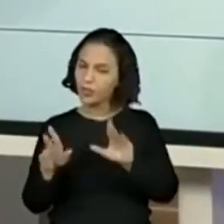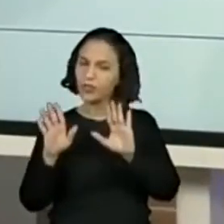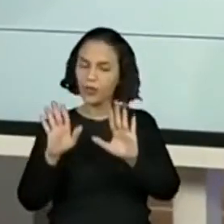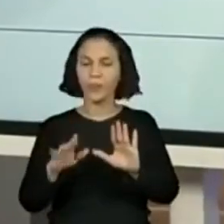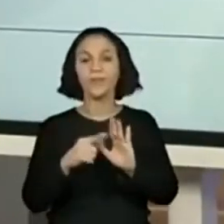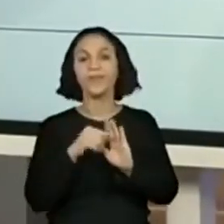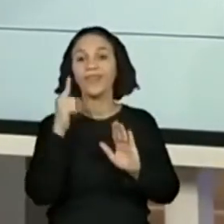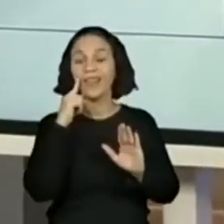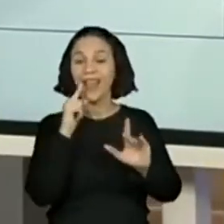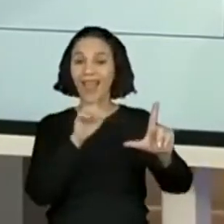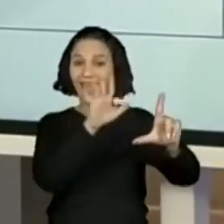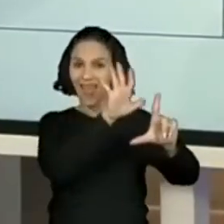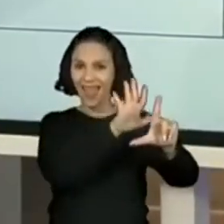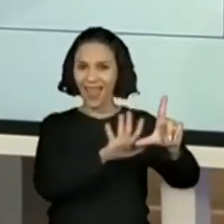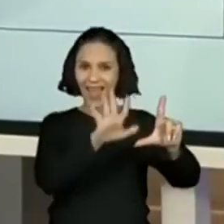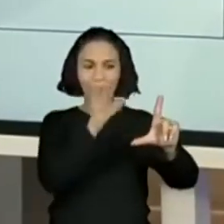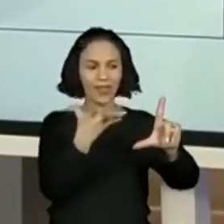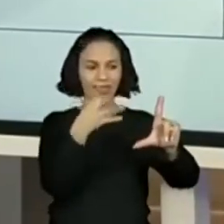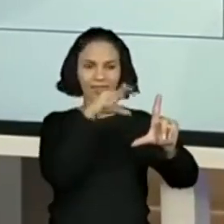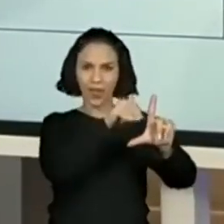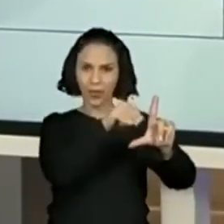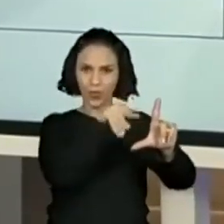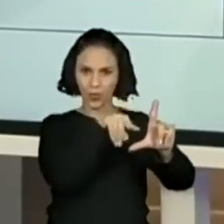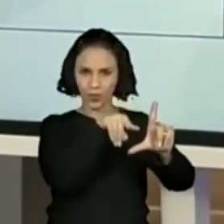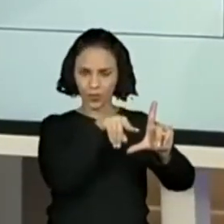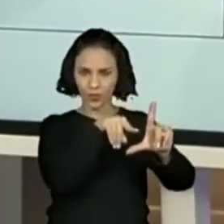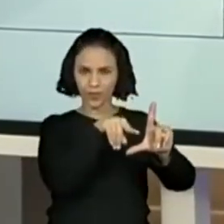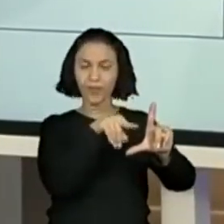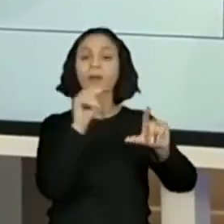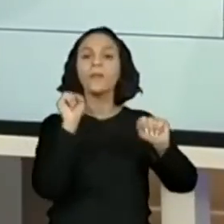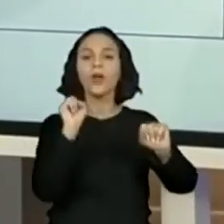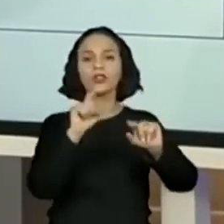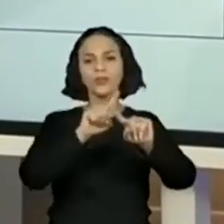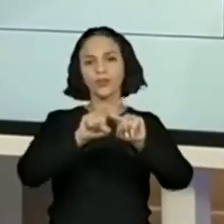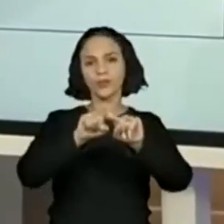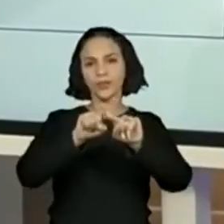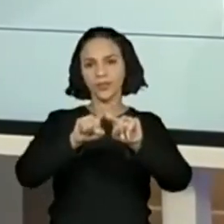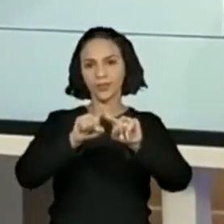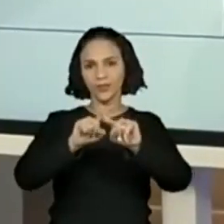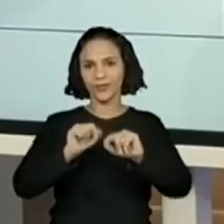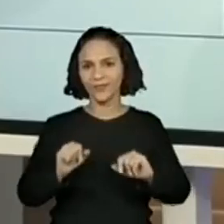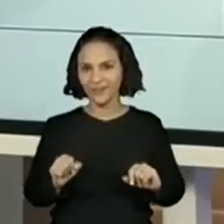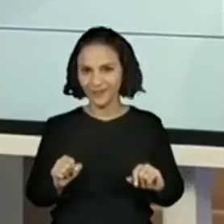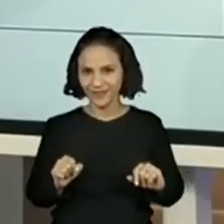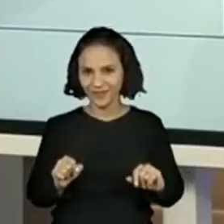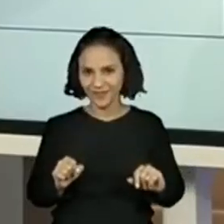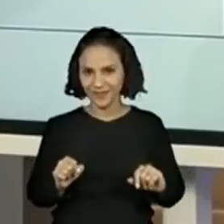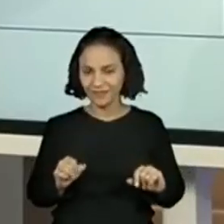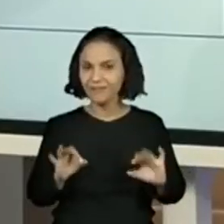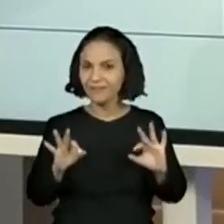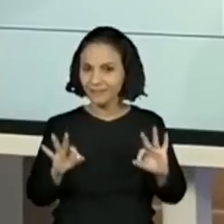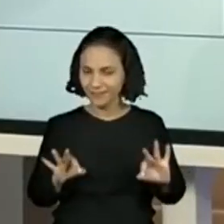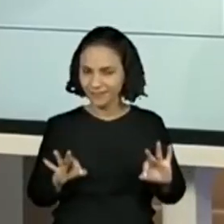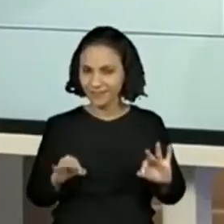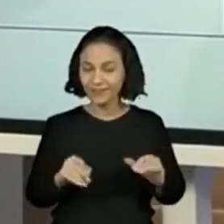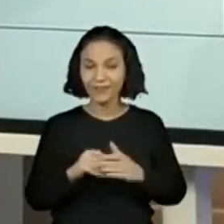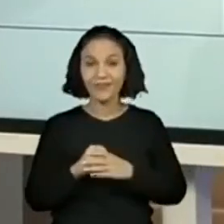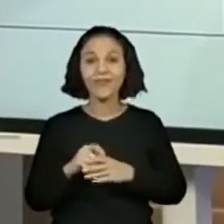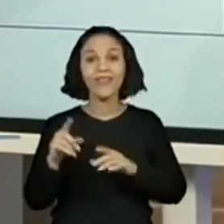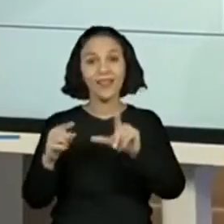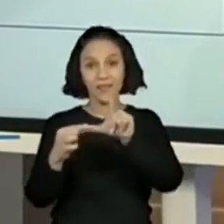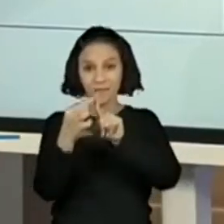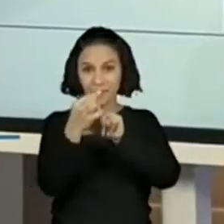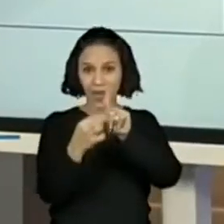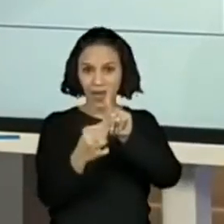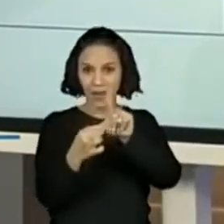área, que é a parte interna, a gente utiliza a multiplicação, certo? Quando a gente realiza